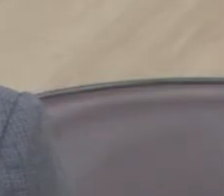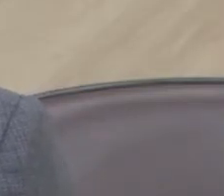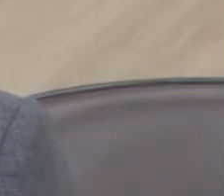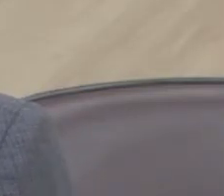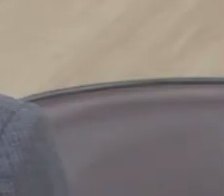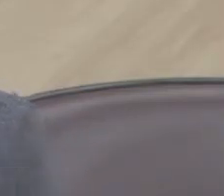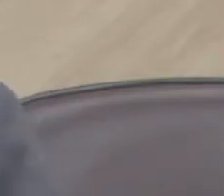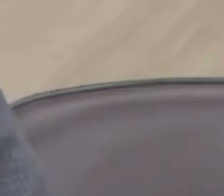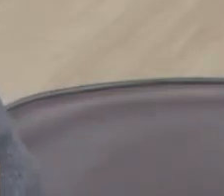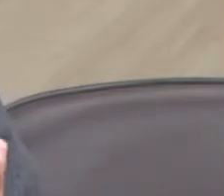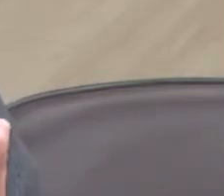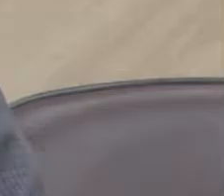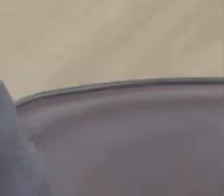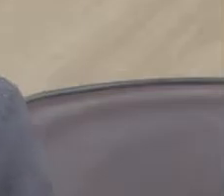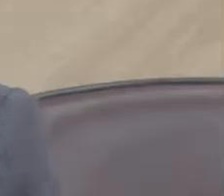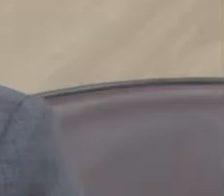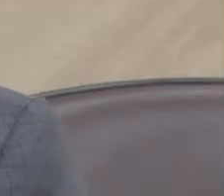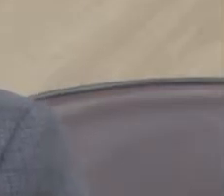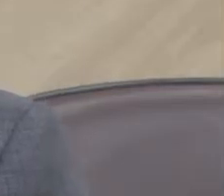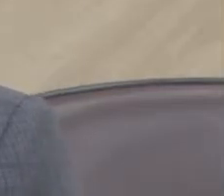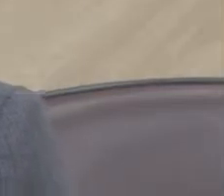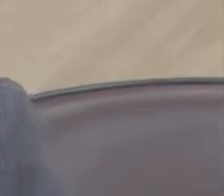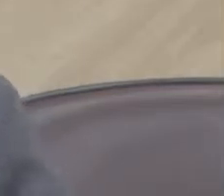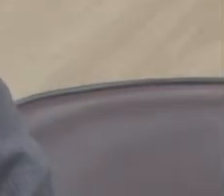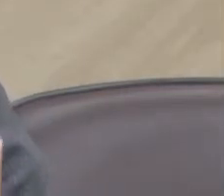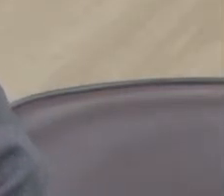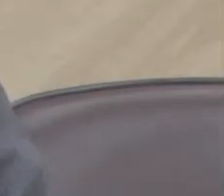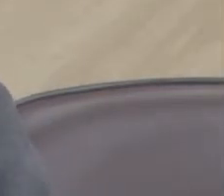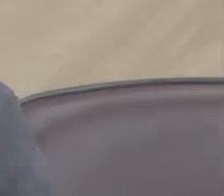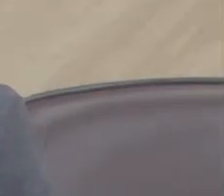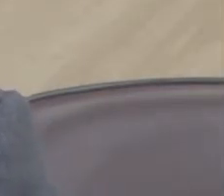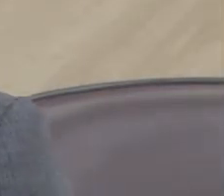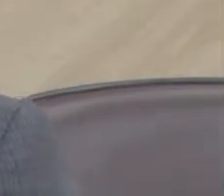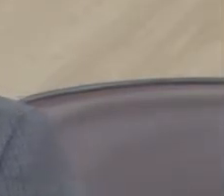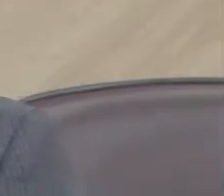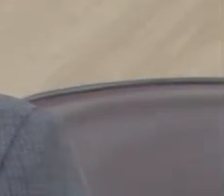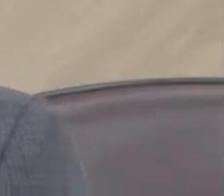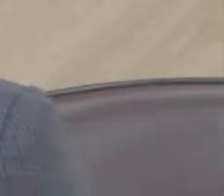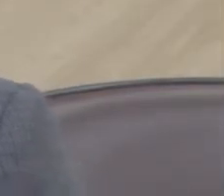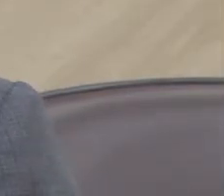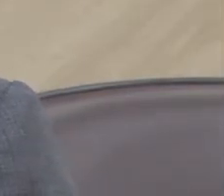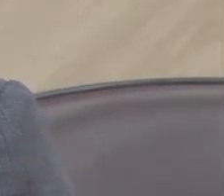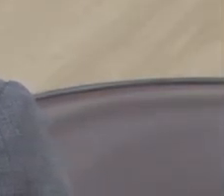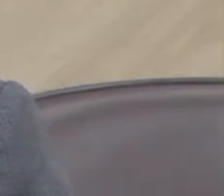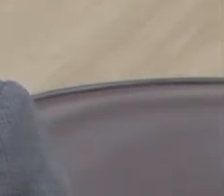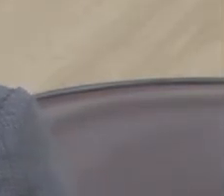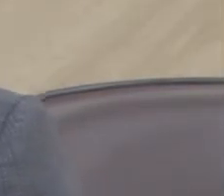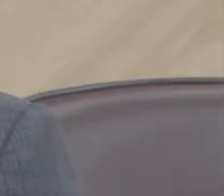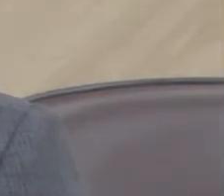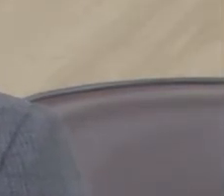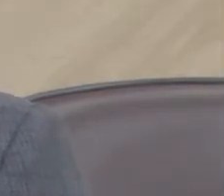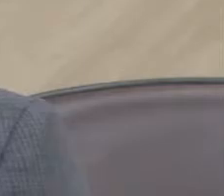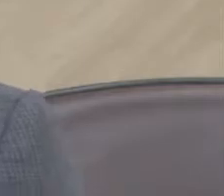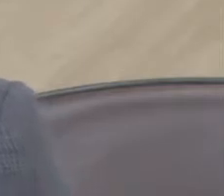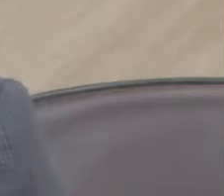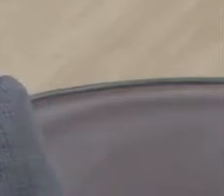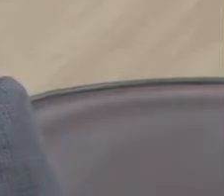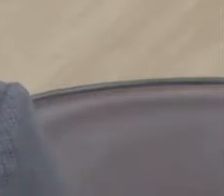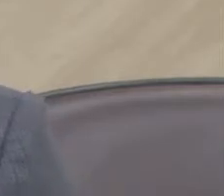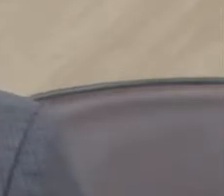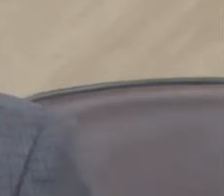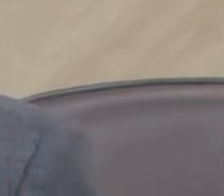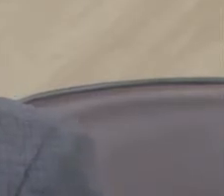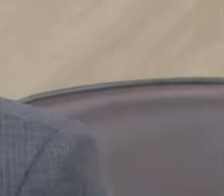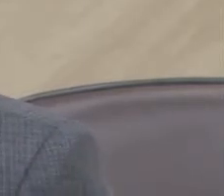Então, o triatleta Santiago, ele participou agora recentemente de um triatlo, ou seja, de uma